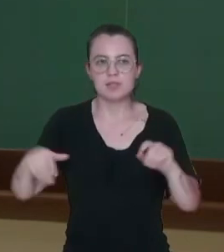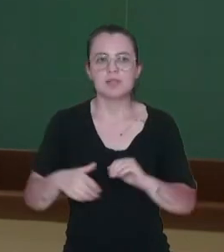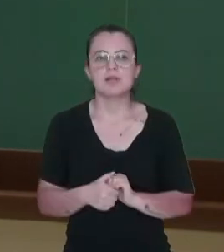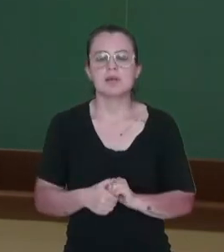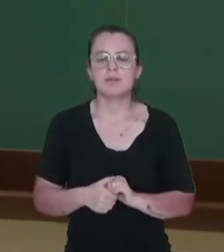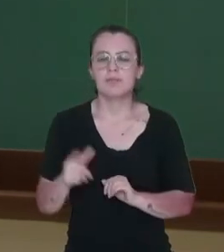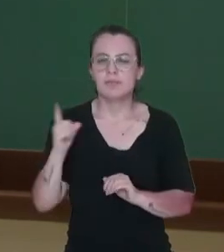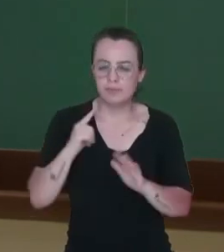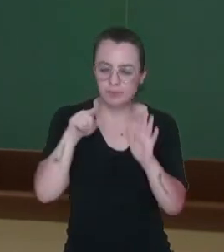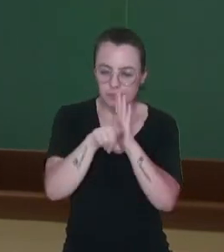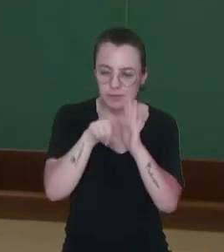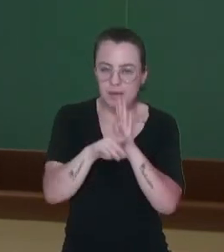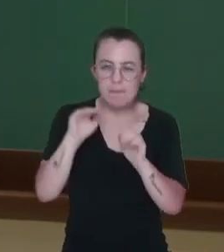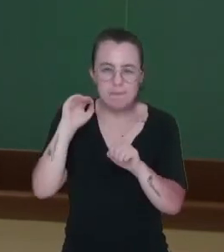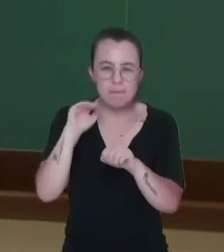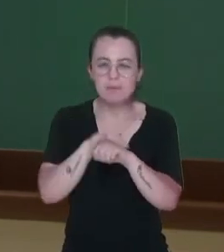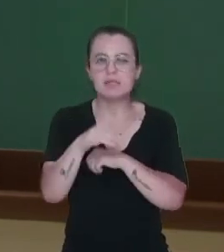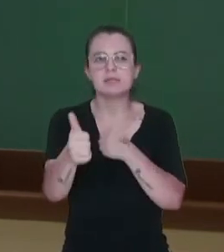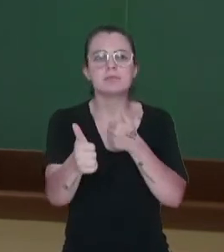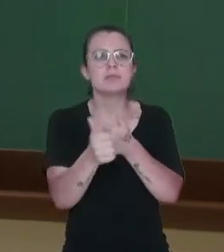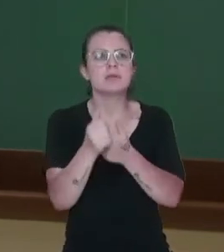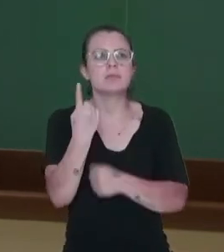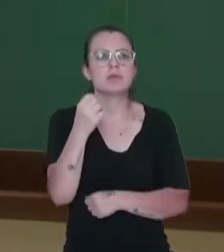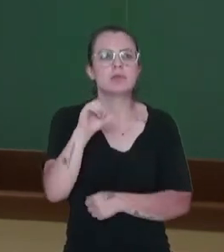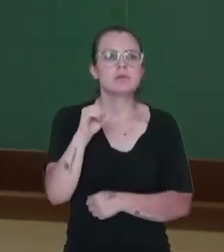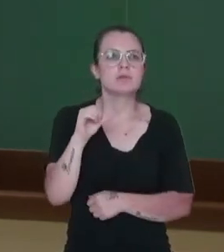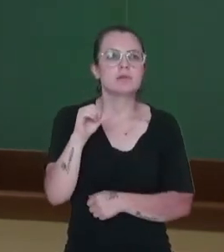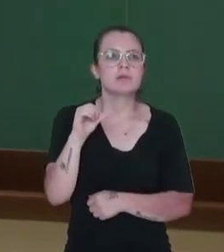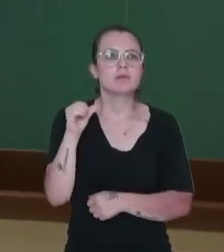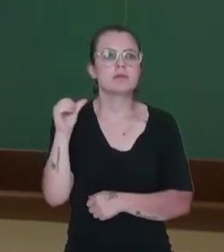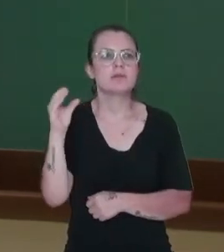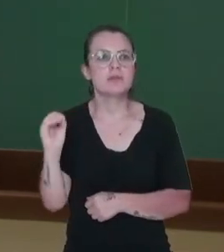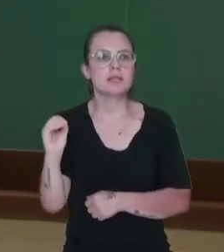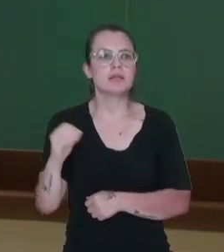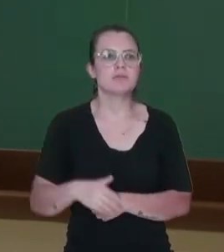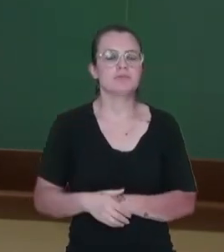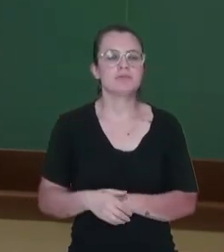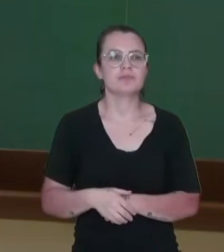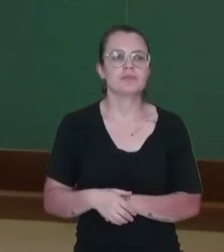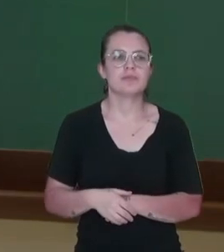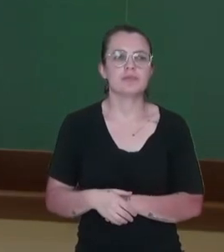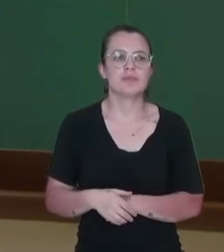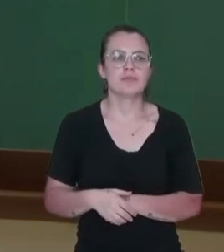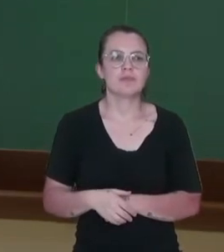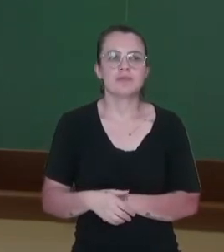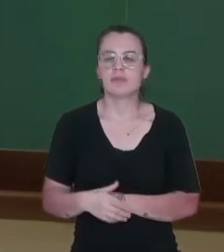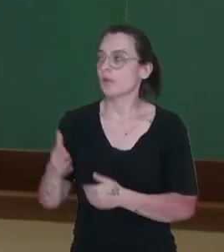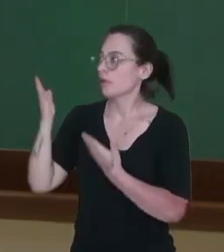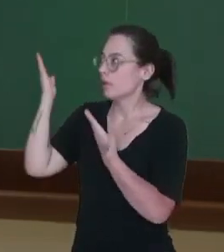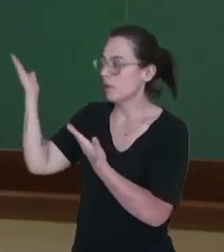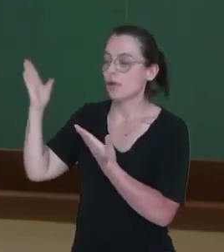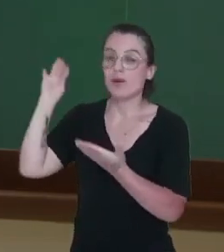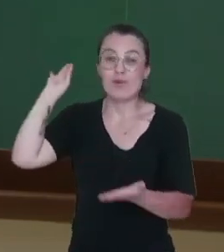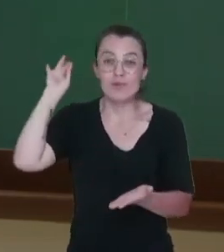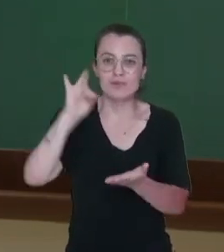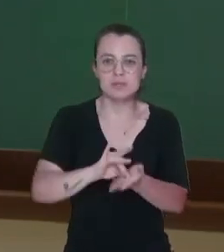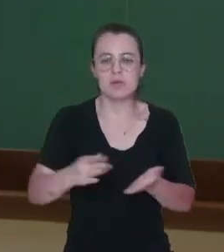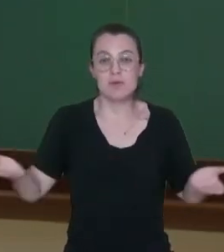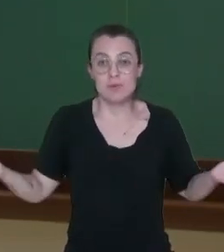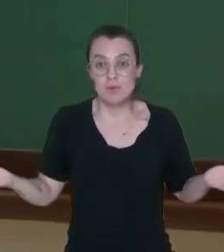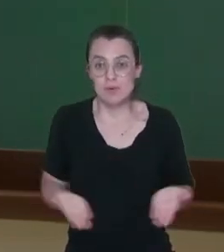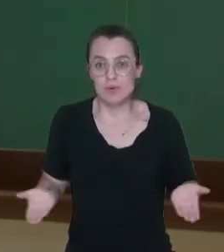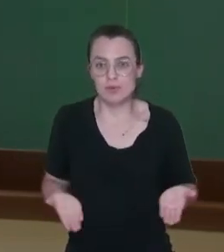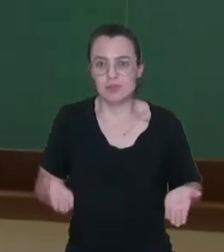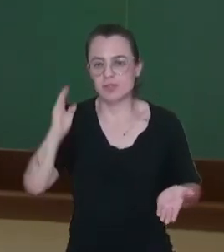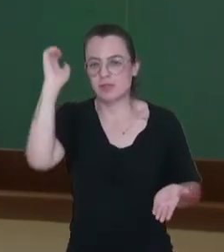recente é de 1990, que é essa que nós estamos vendo ali no mapa, né? Essa é a regionalização oficial do Brasil em